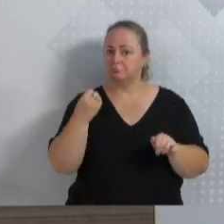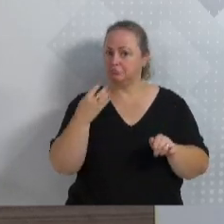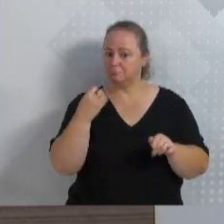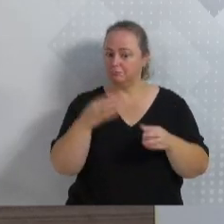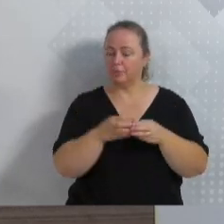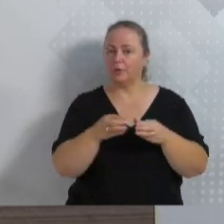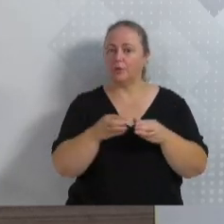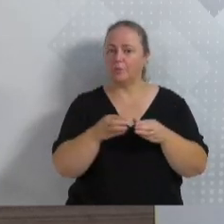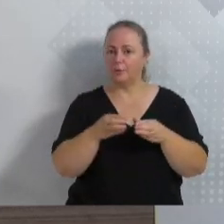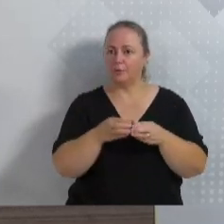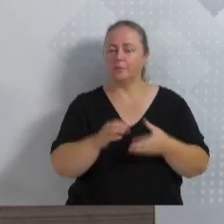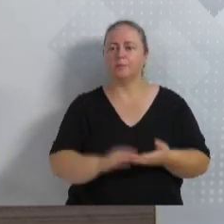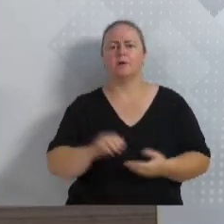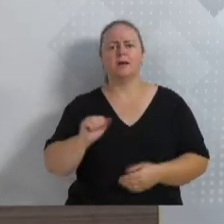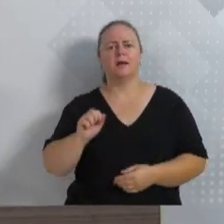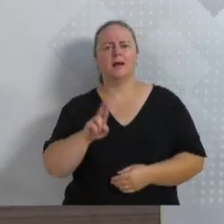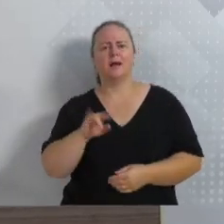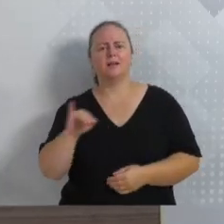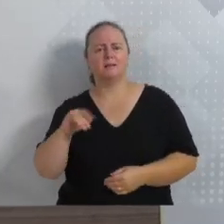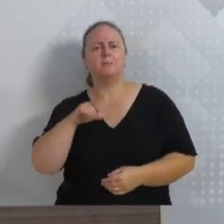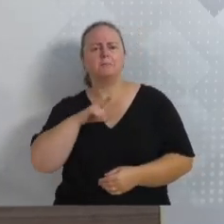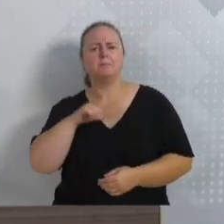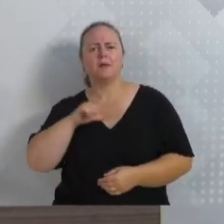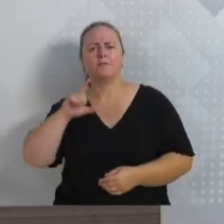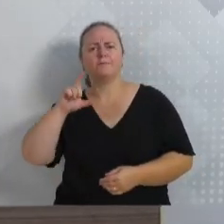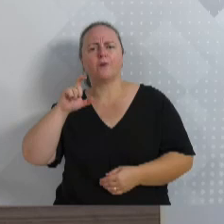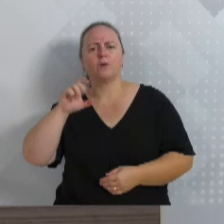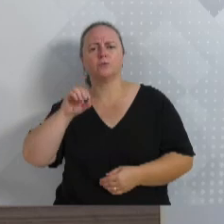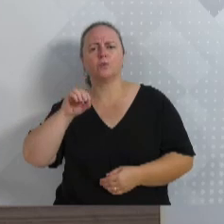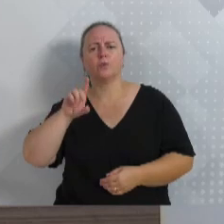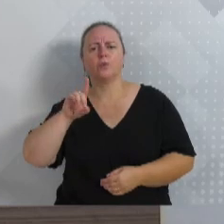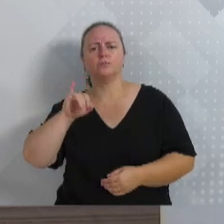Eu acho que eu até tenho as fotos ali, né, Odilon, lá, né?